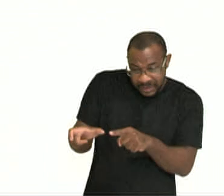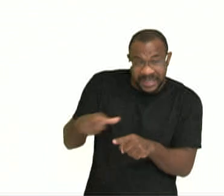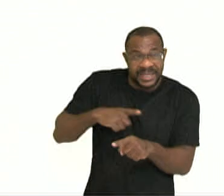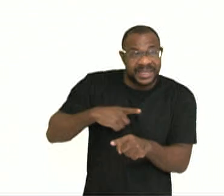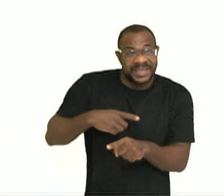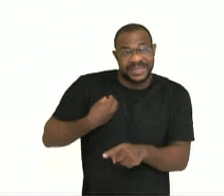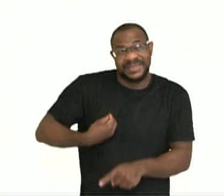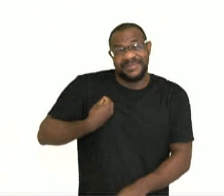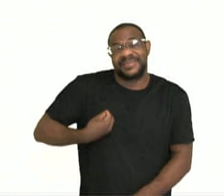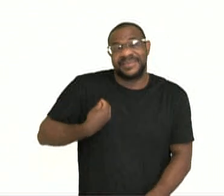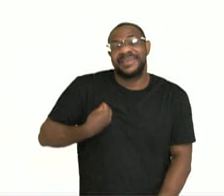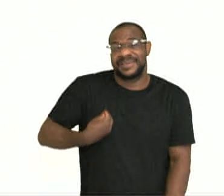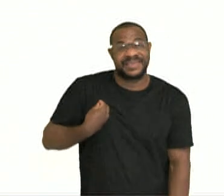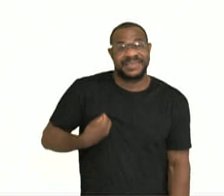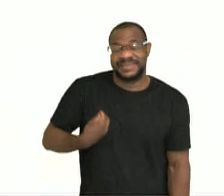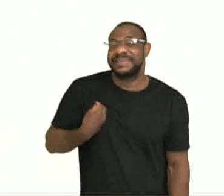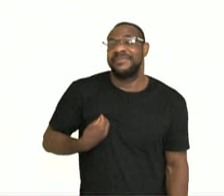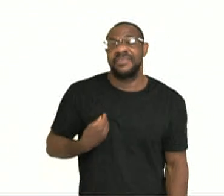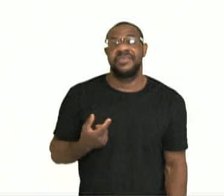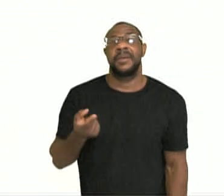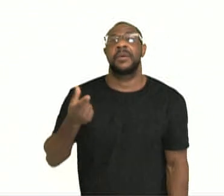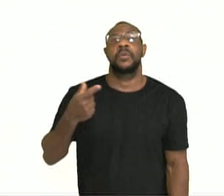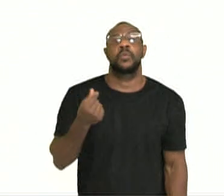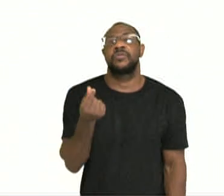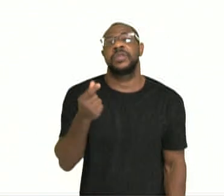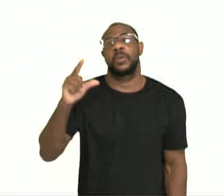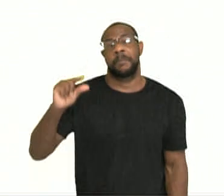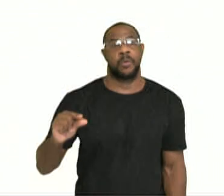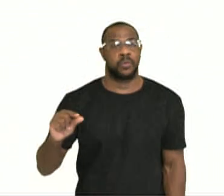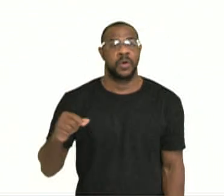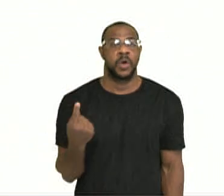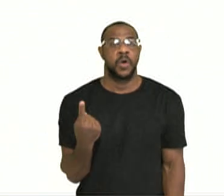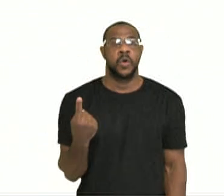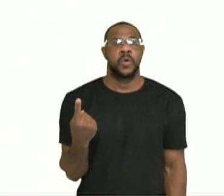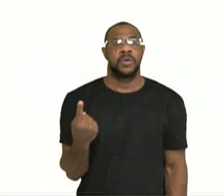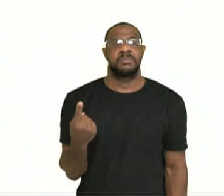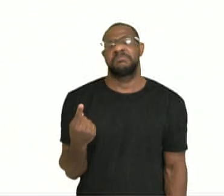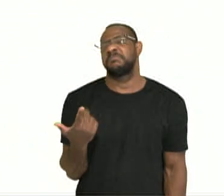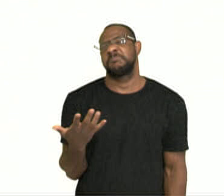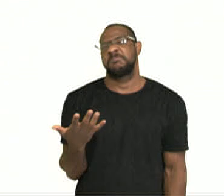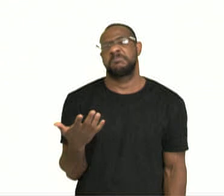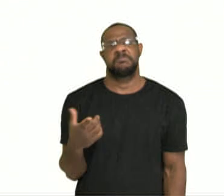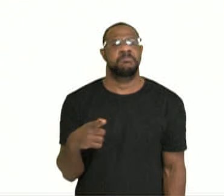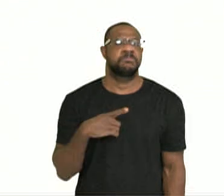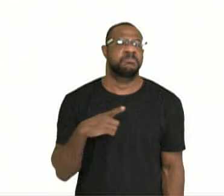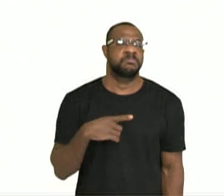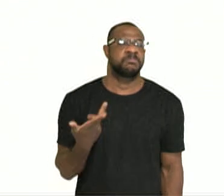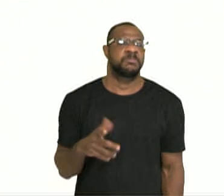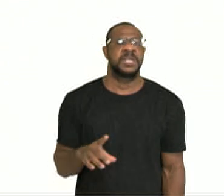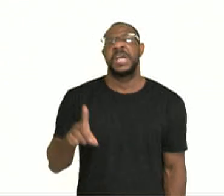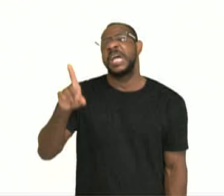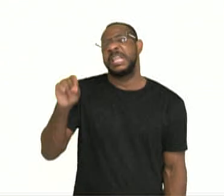menos de 1 dólar e 90. Então o representa ali em torno de 10 reais e 80 centavos.